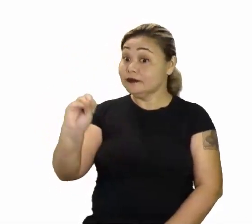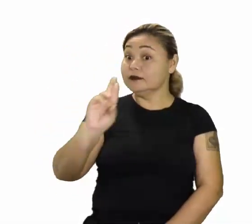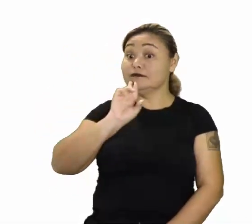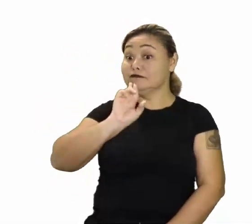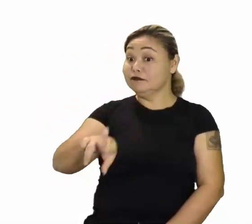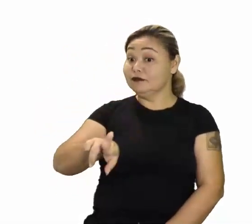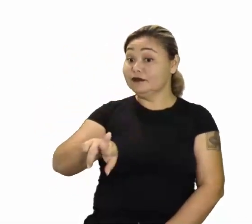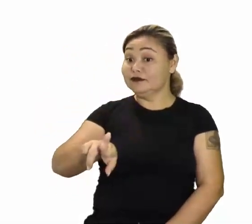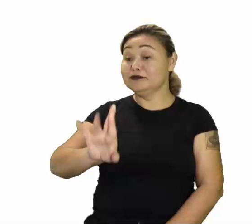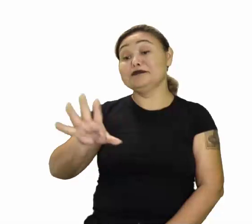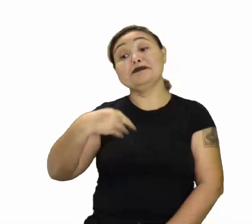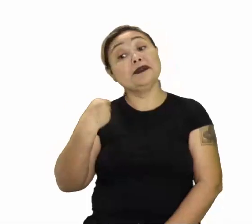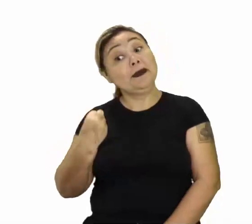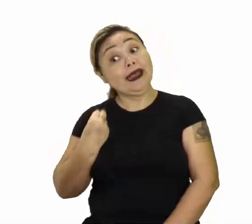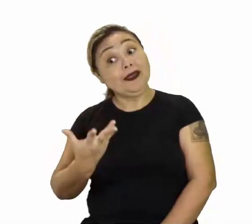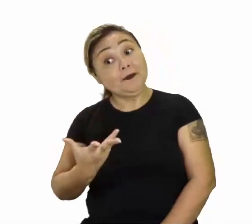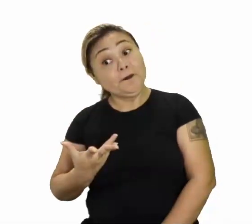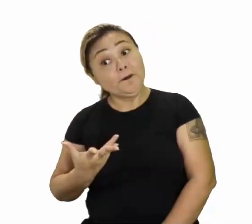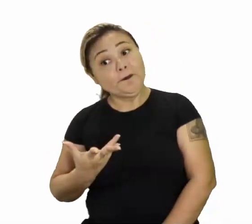resposta. Para quê?